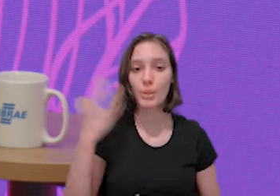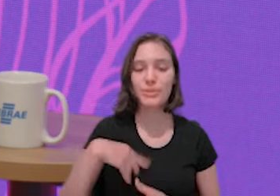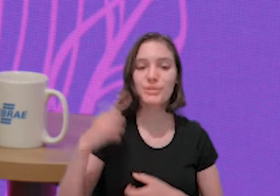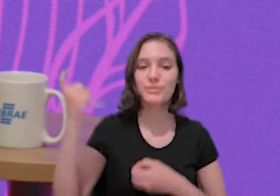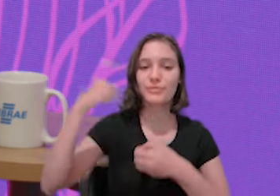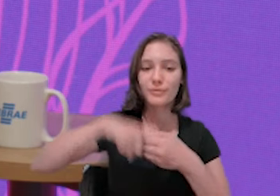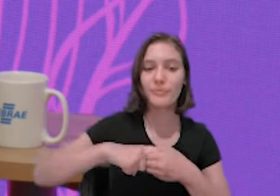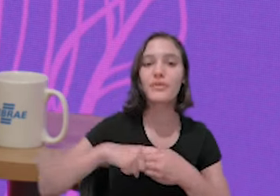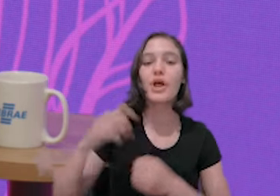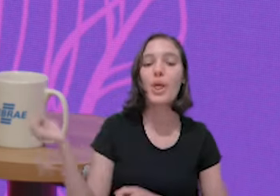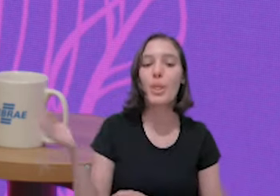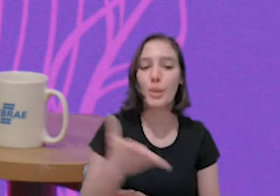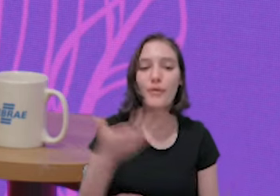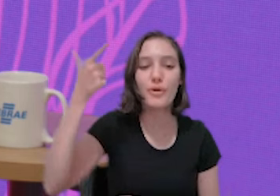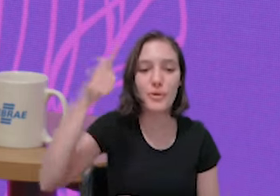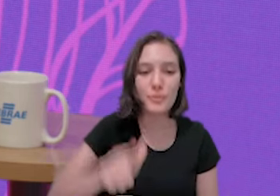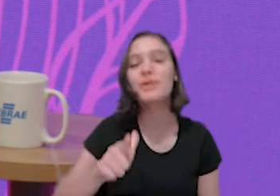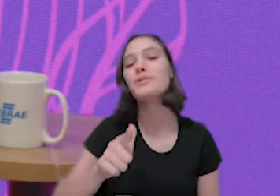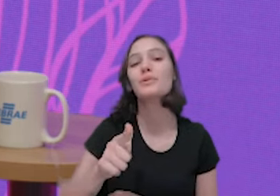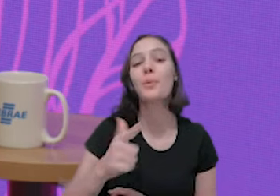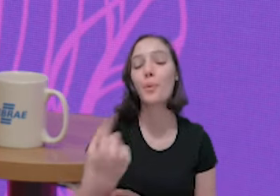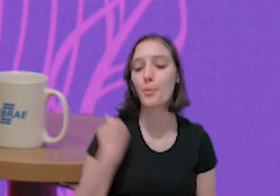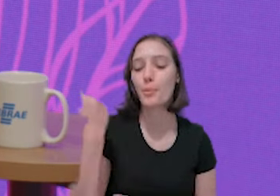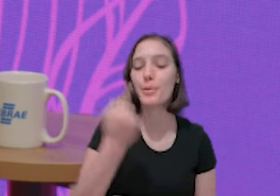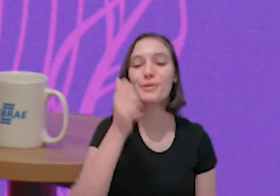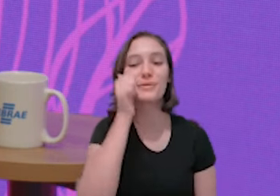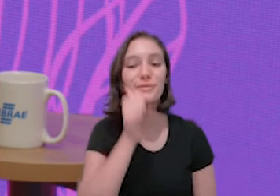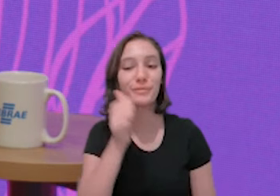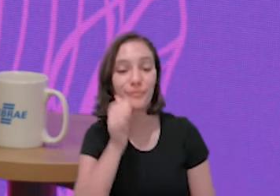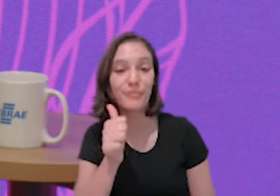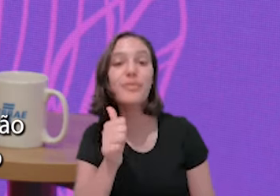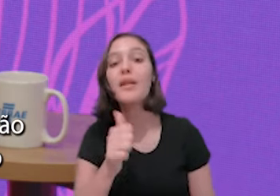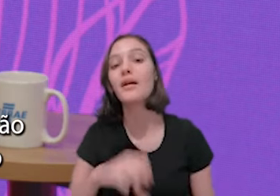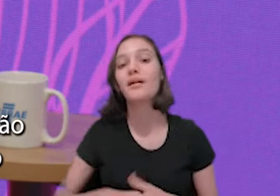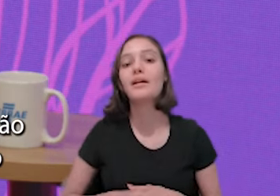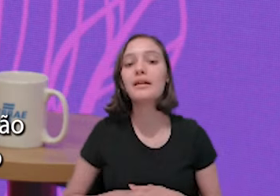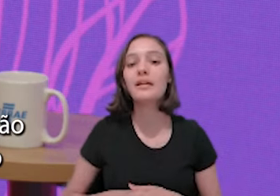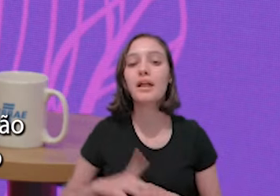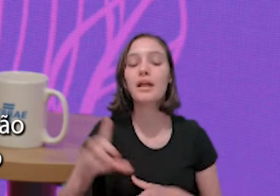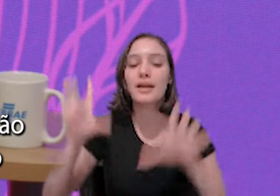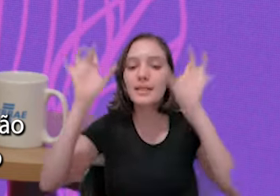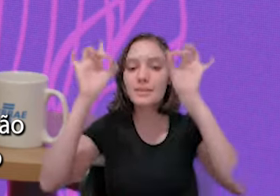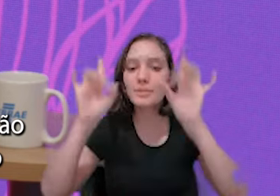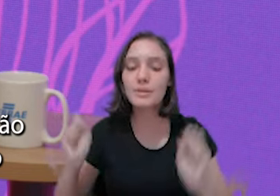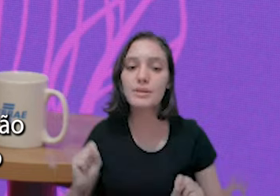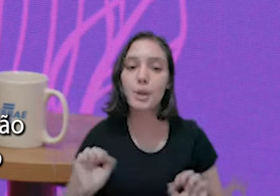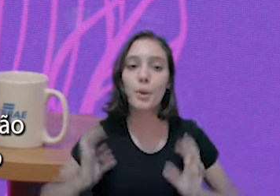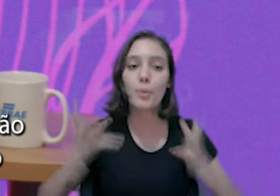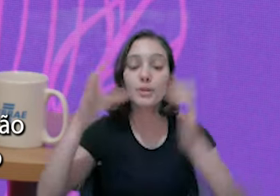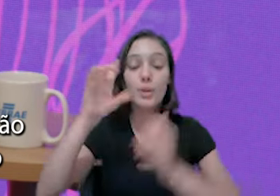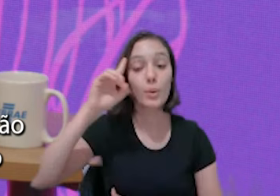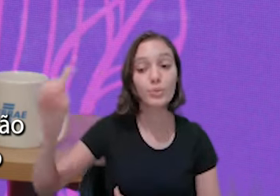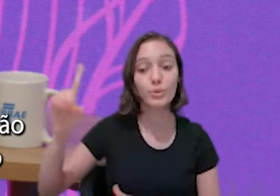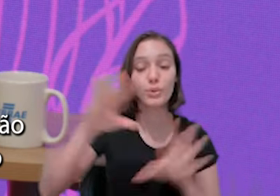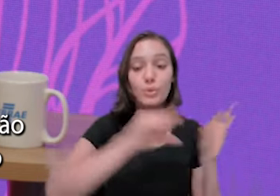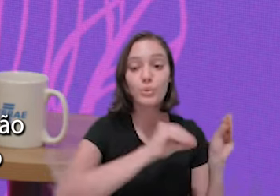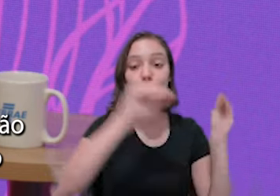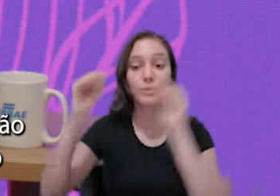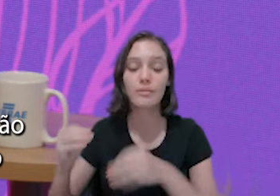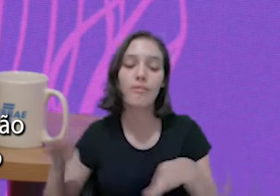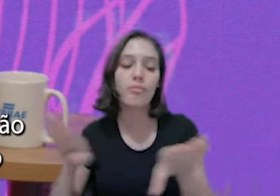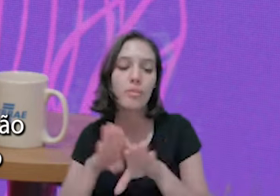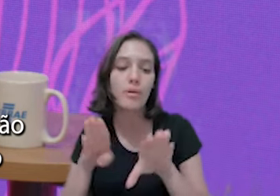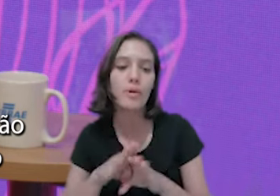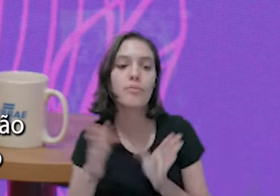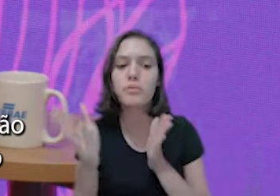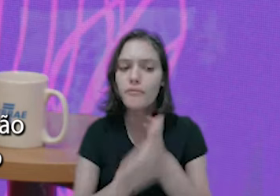Já estamos de volta, novamente com o programa Singularidade Delas, uma edição super especial em comemoração ao Dia do